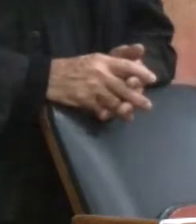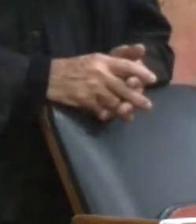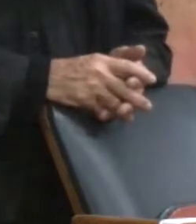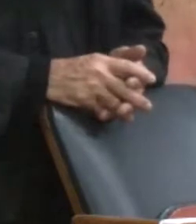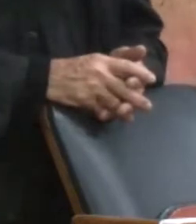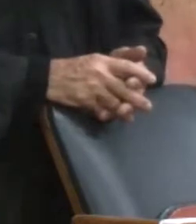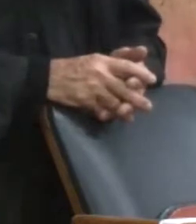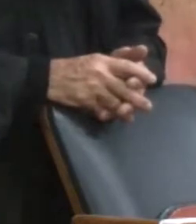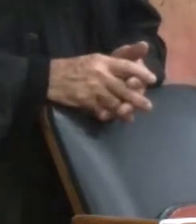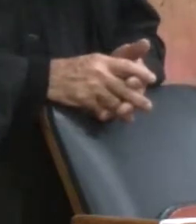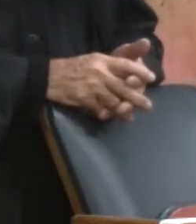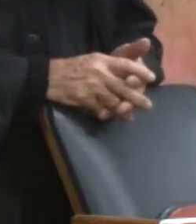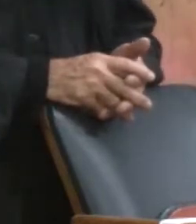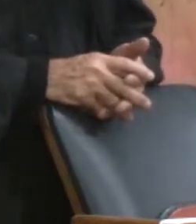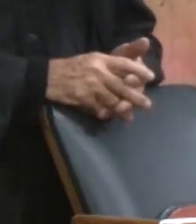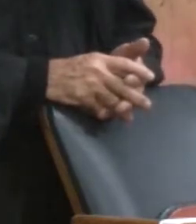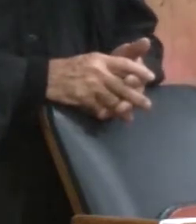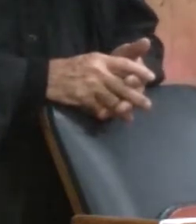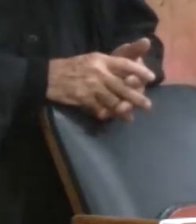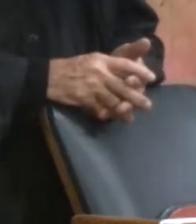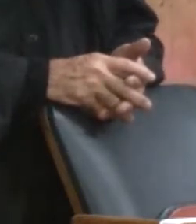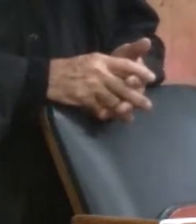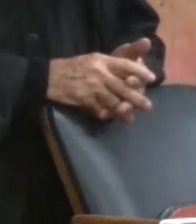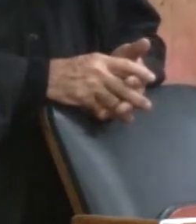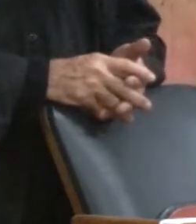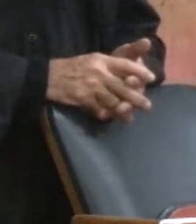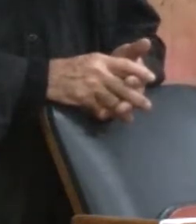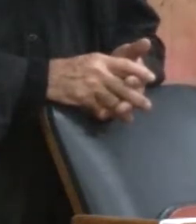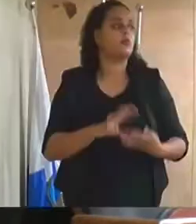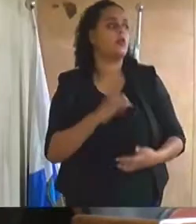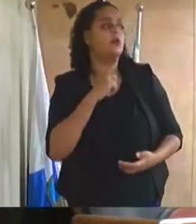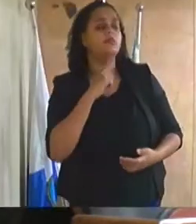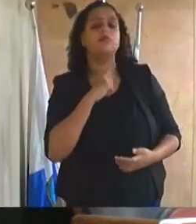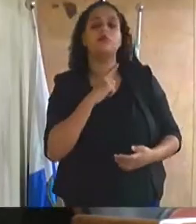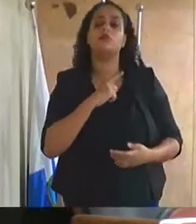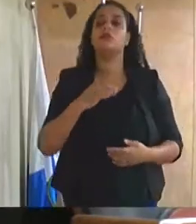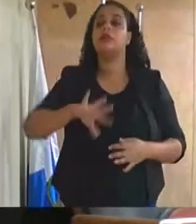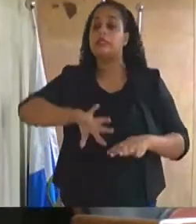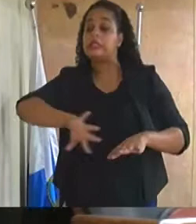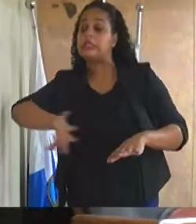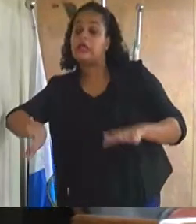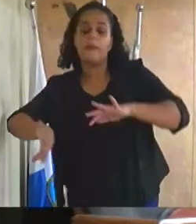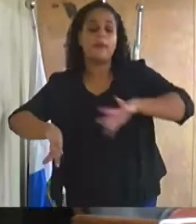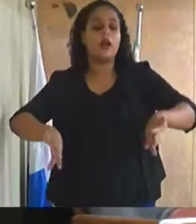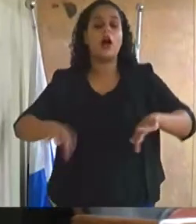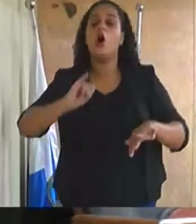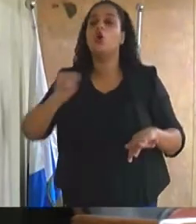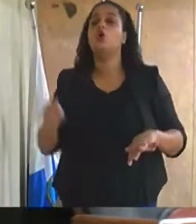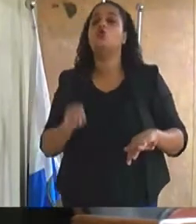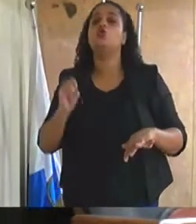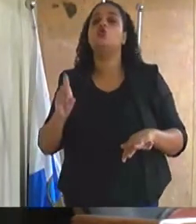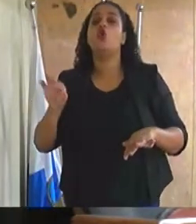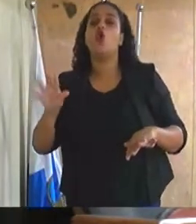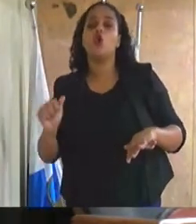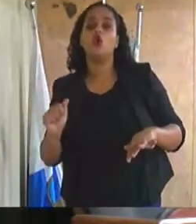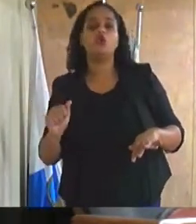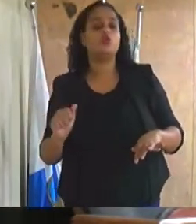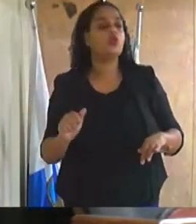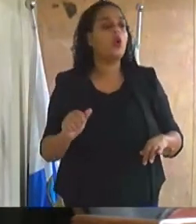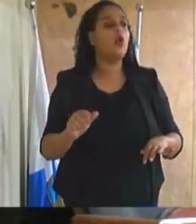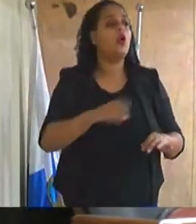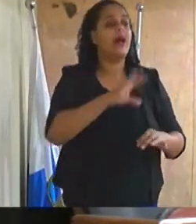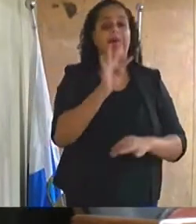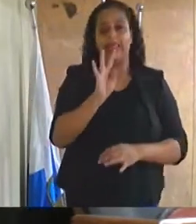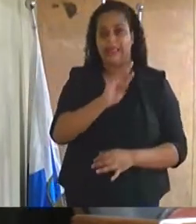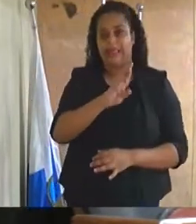Então ali tem que ser um negócio muito detalhado, porque ali tem que separar o joio do trigo. Ali tem que separar quem vai vender